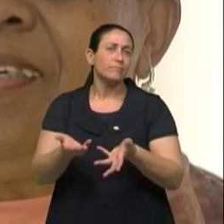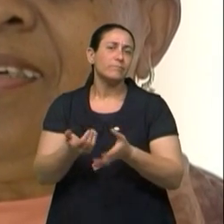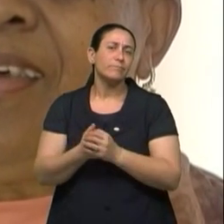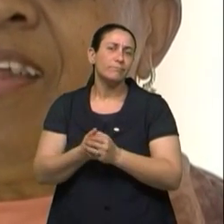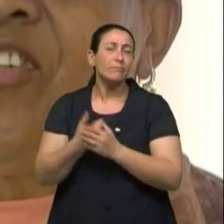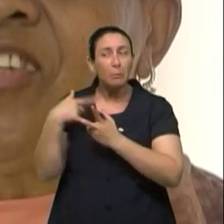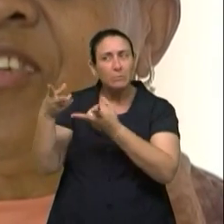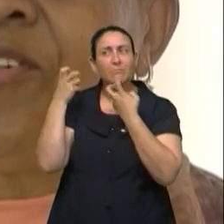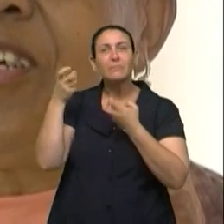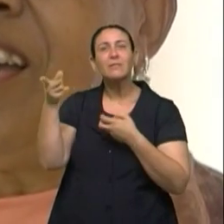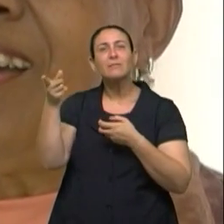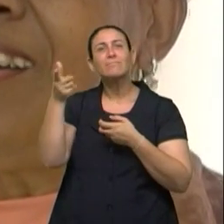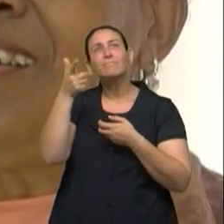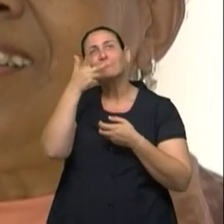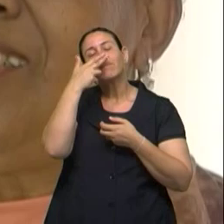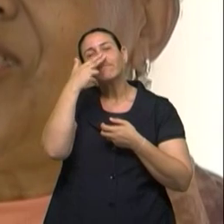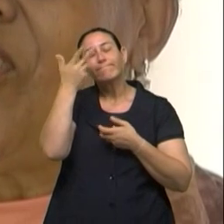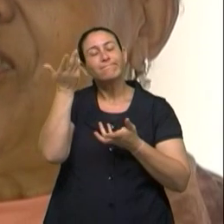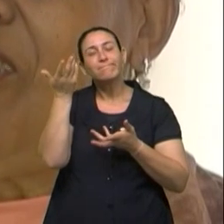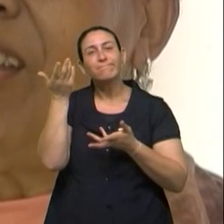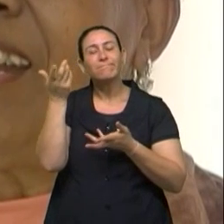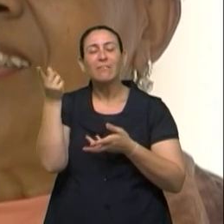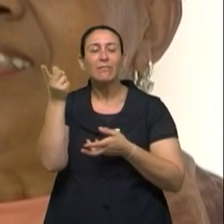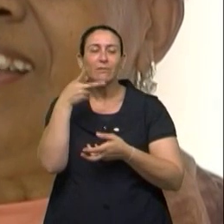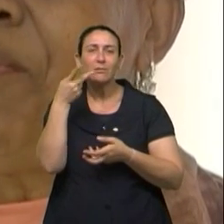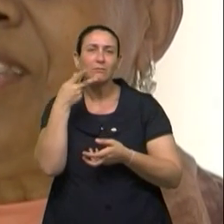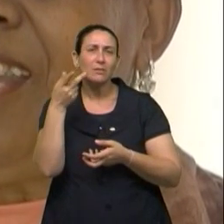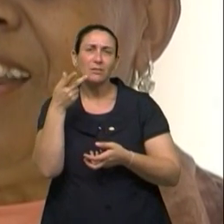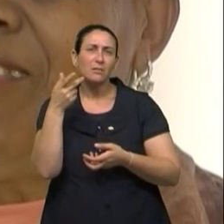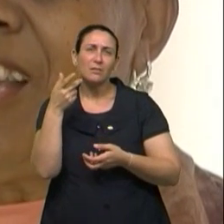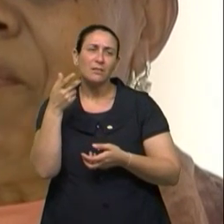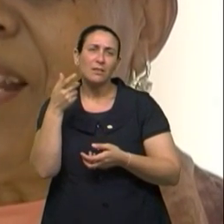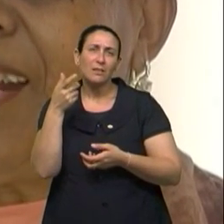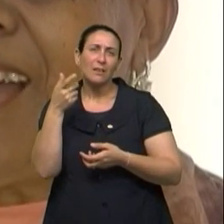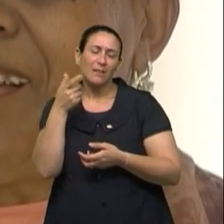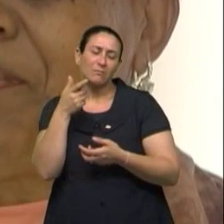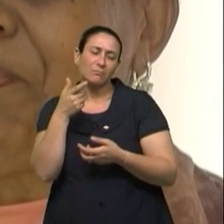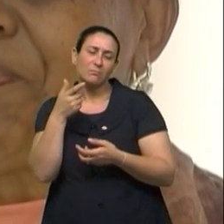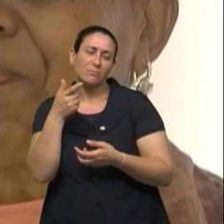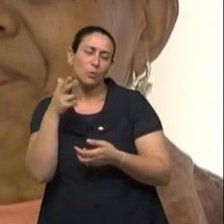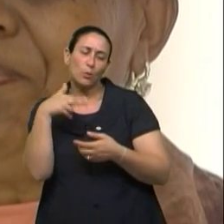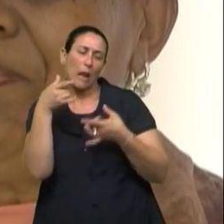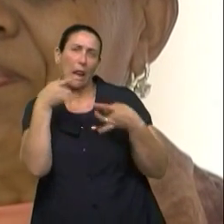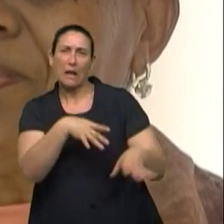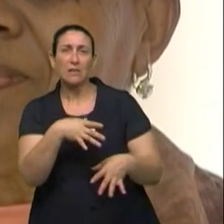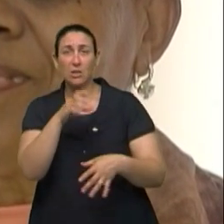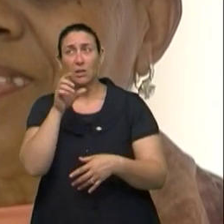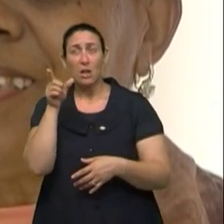E ele diz que nunca, só se eu largasse ele, porque ele nunca ia me largar.